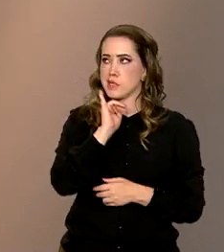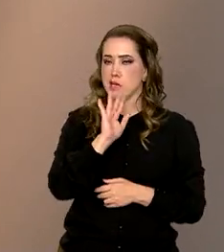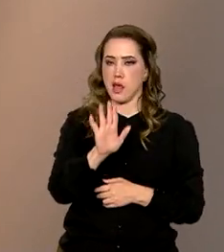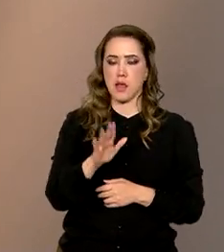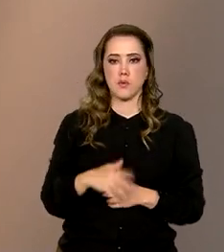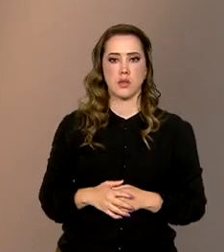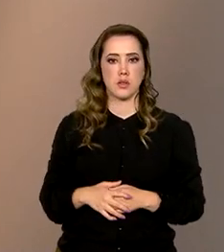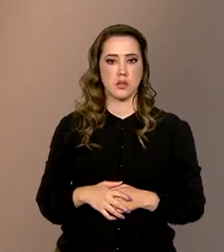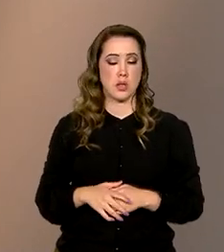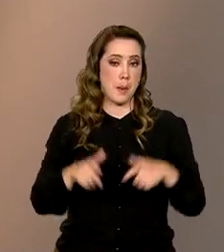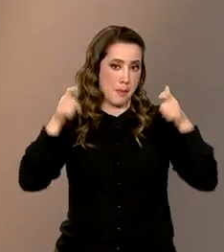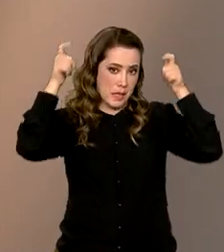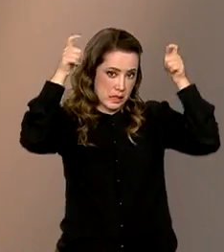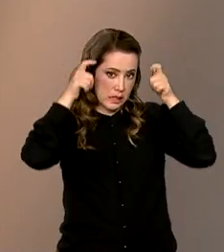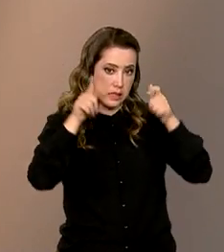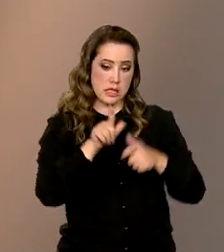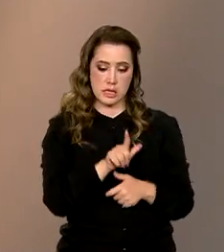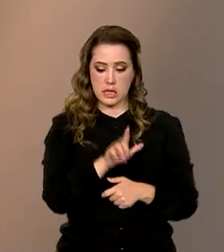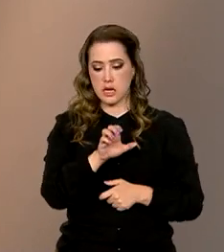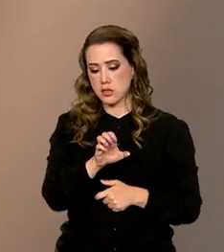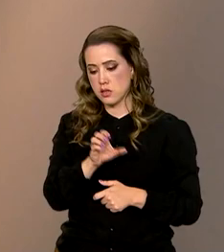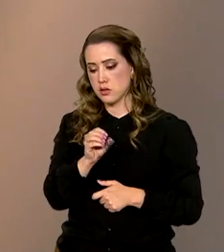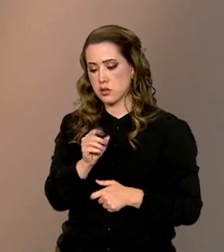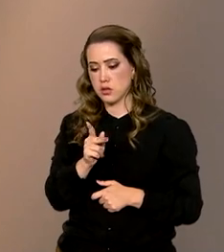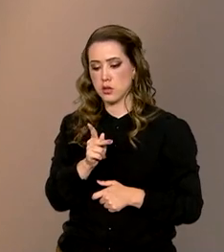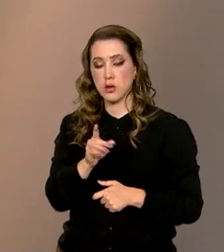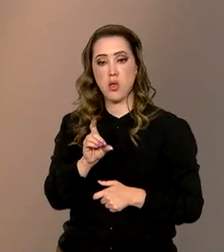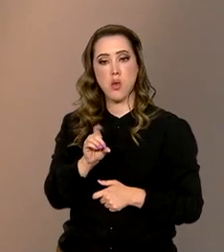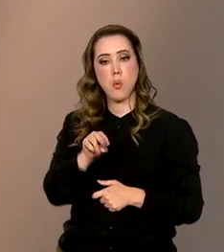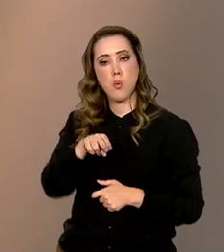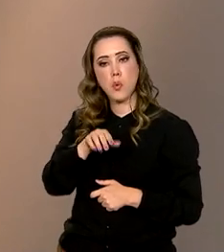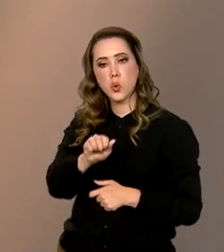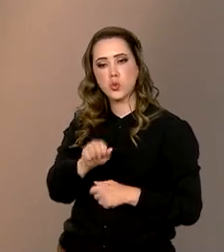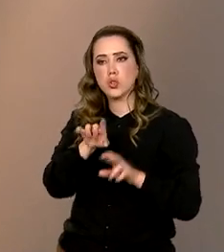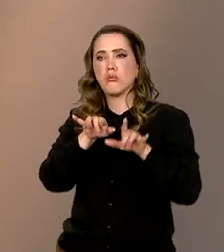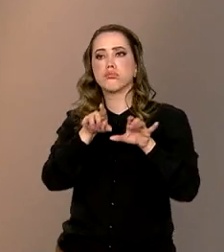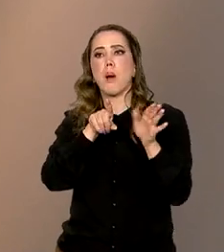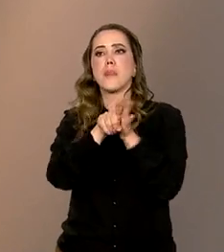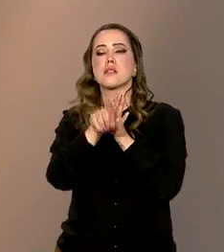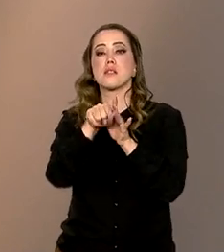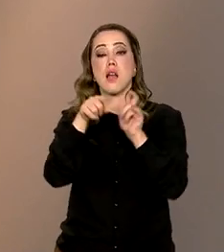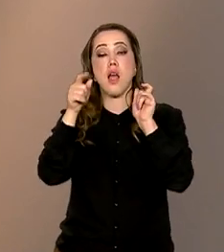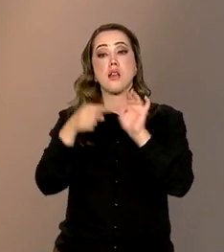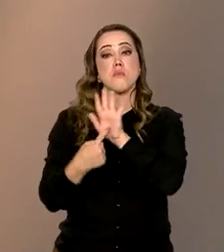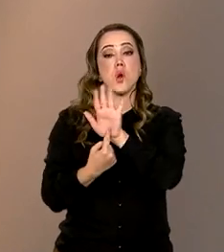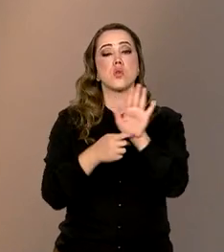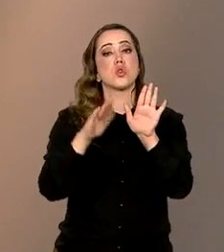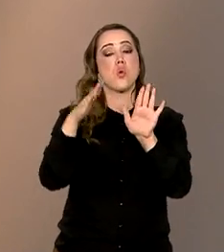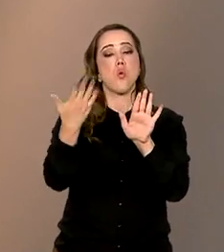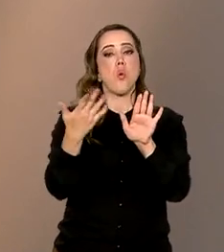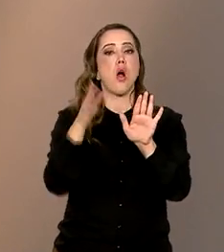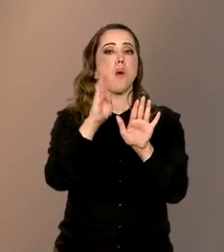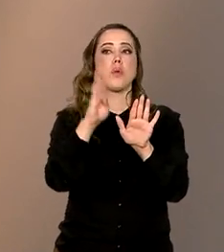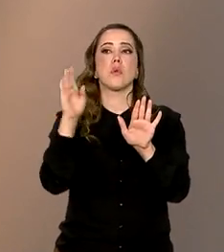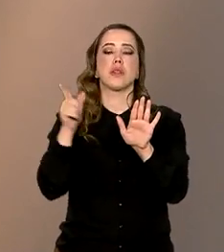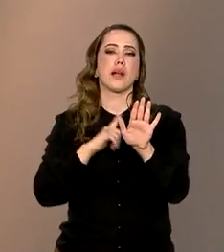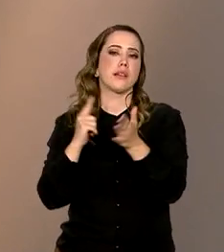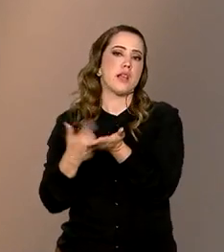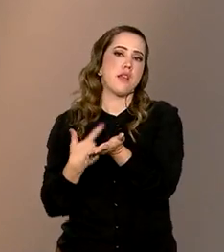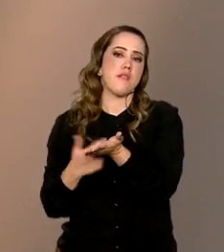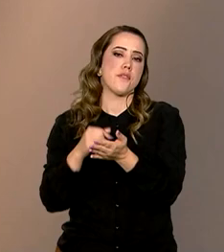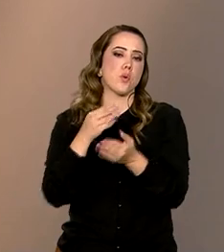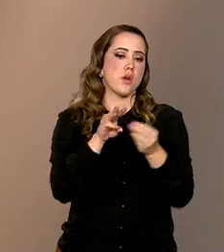Princesa Leopoldina, eu vou digitar lá esse tema e vai me dar informação qual é a biblioteca que tem um livro sobre isso, quais são os